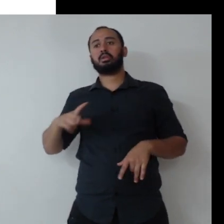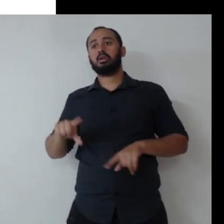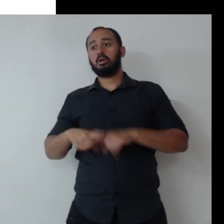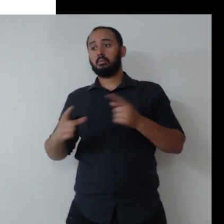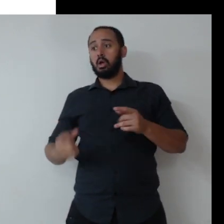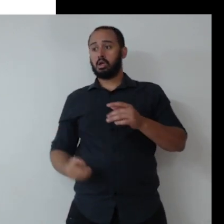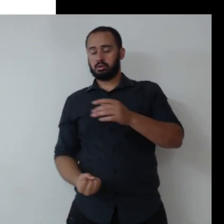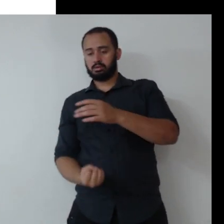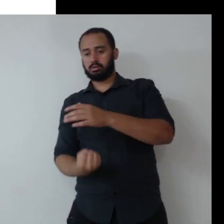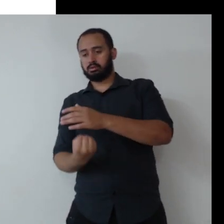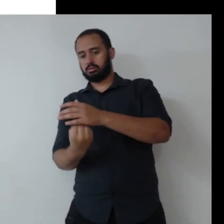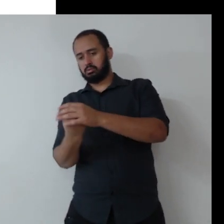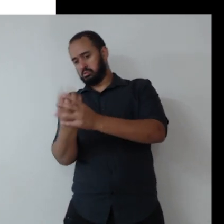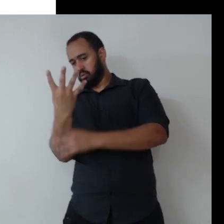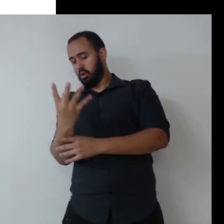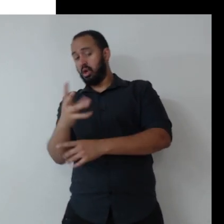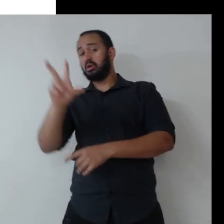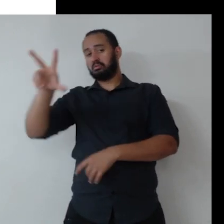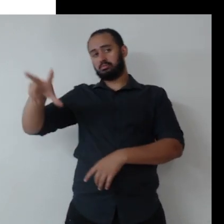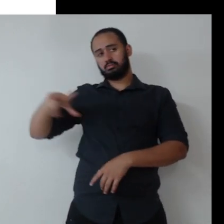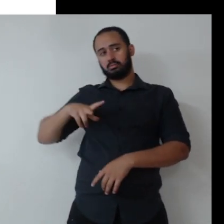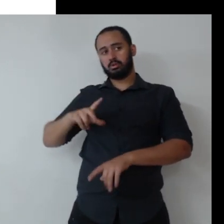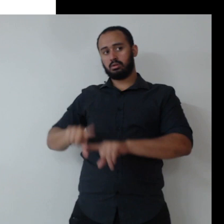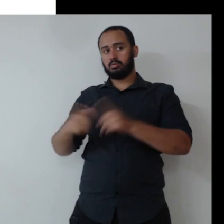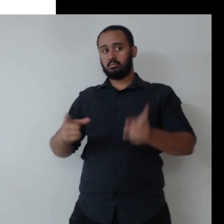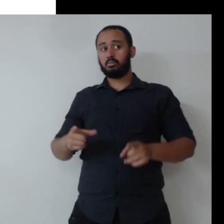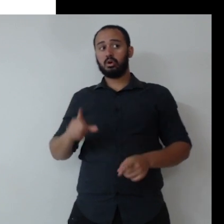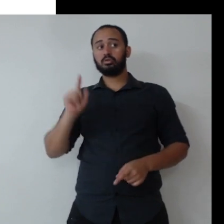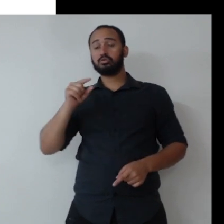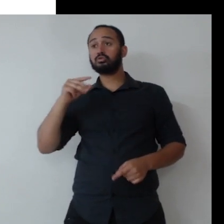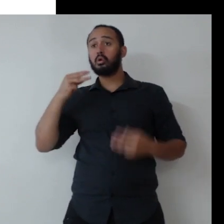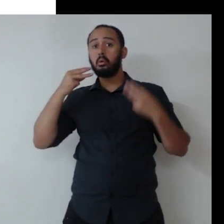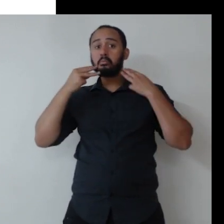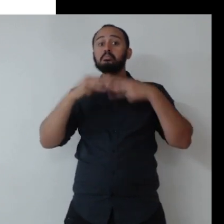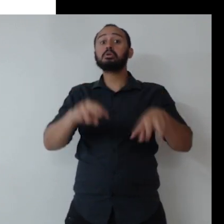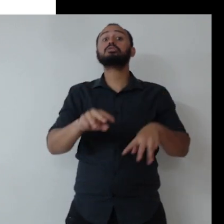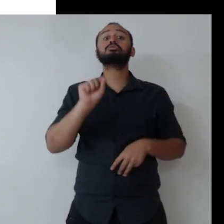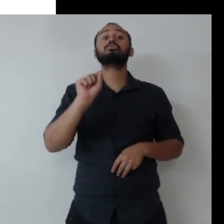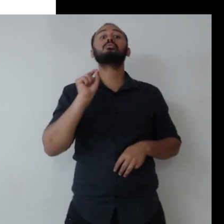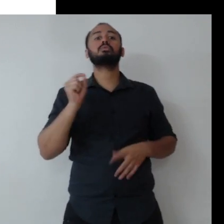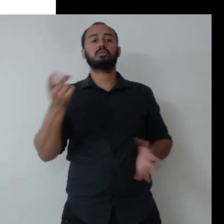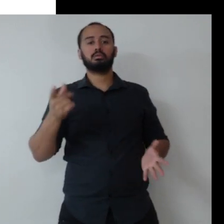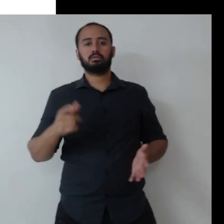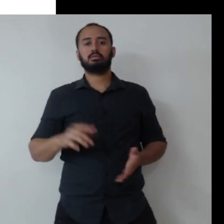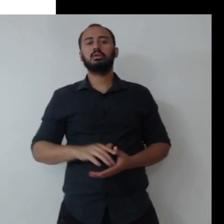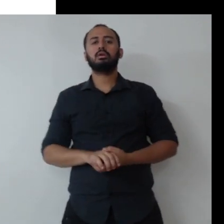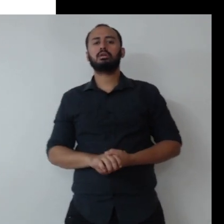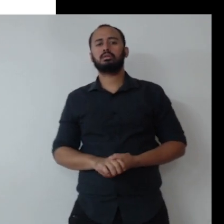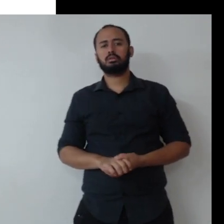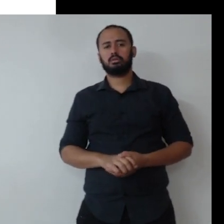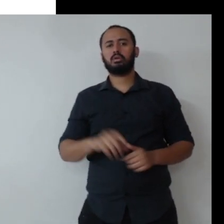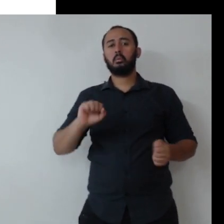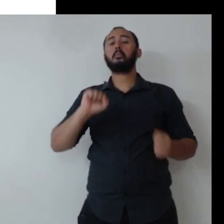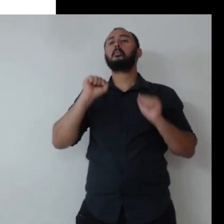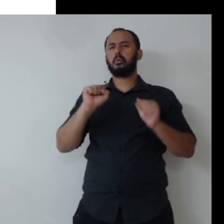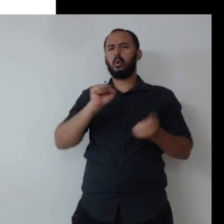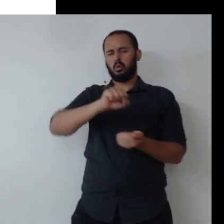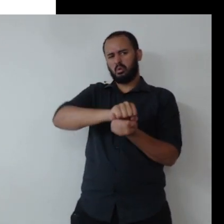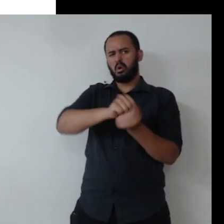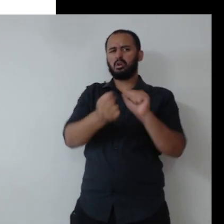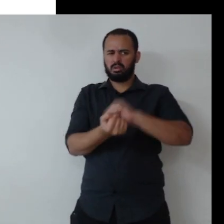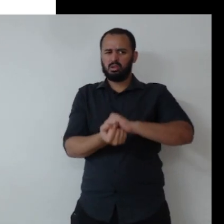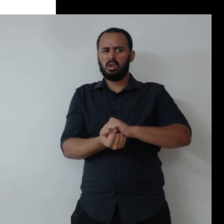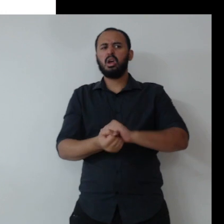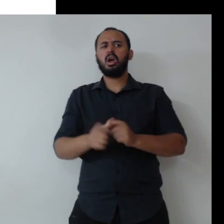com o objetivo do lucro, mas, por outro lado, é a missão empresarial do lucro. Ele pode ser totalmente adaptado